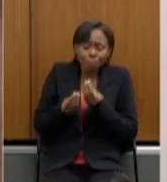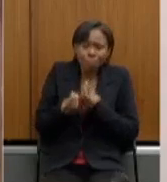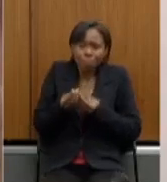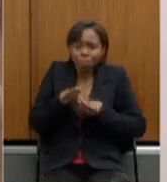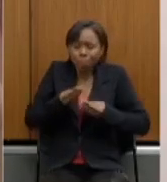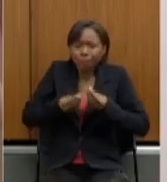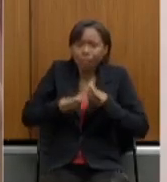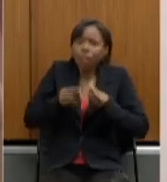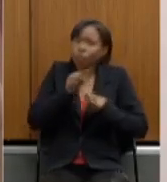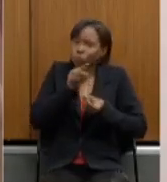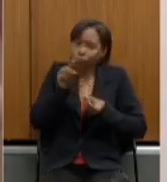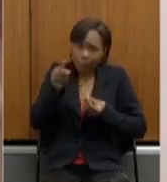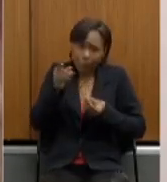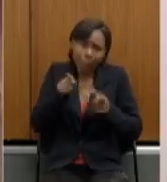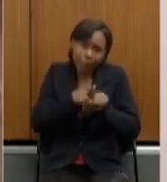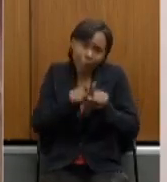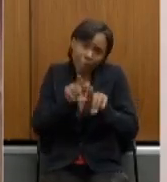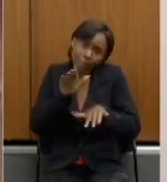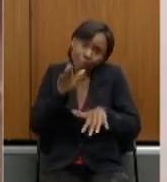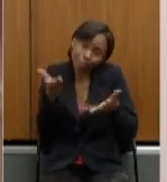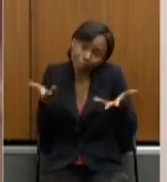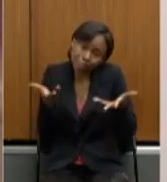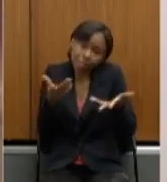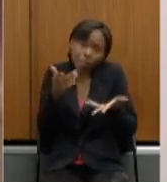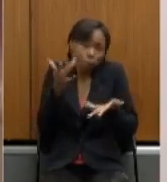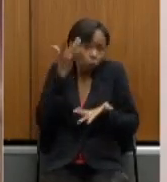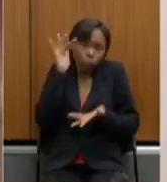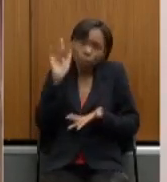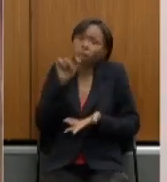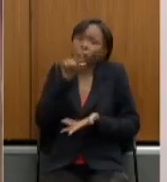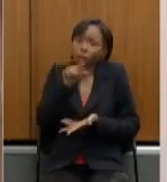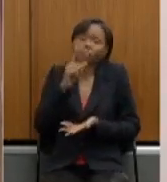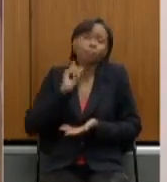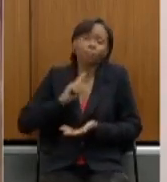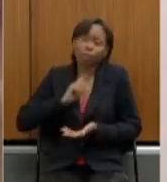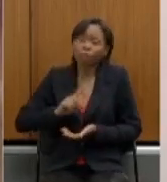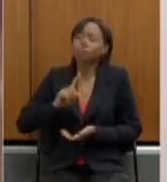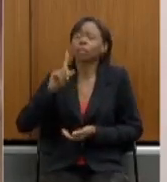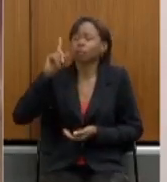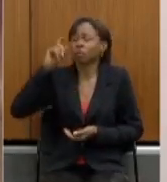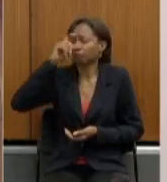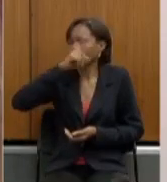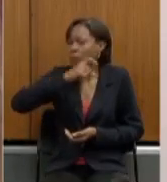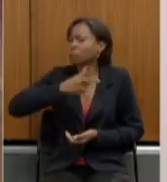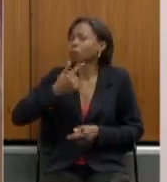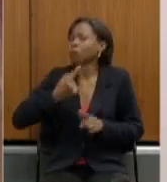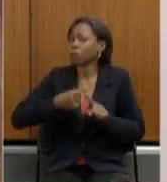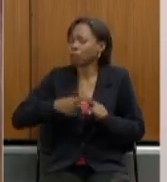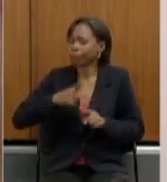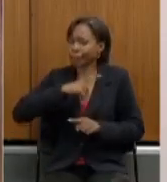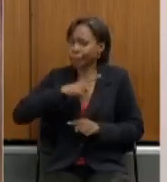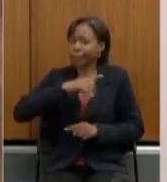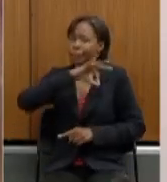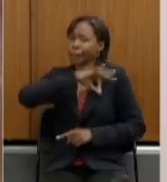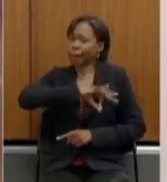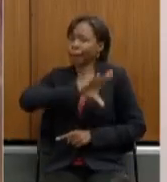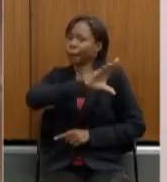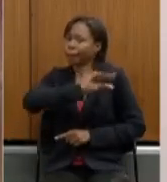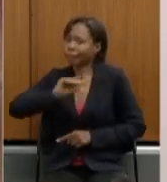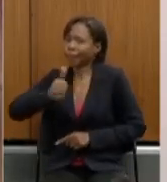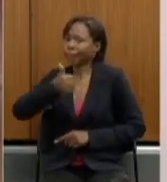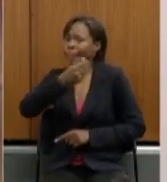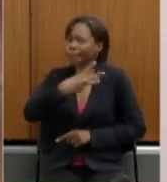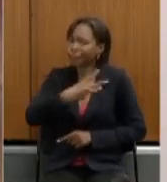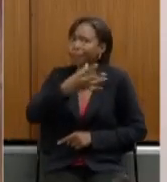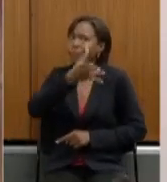isso eu não sei a situação de Minas é uma situação grave eu sei que tem salários ainda atrasados dessem terceiro e tal mas